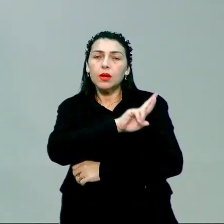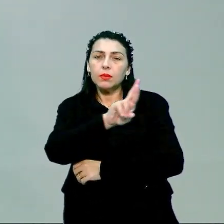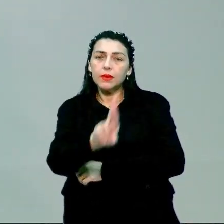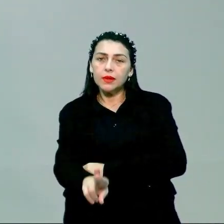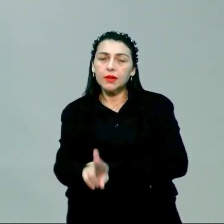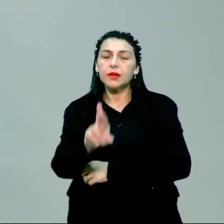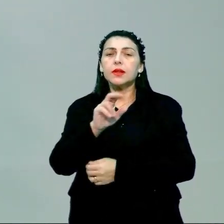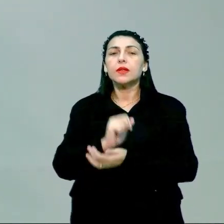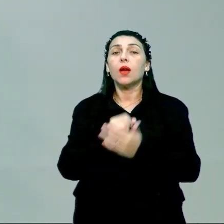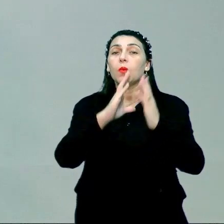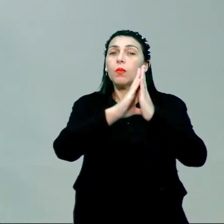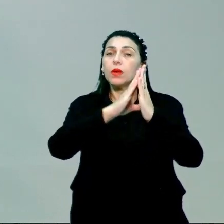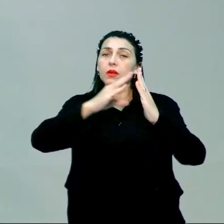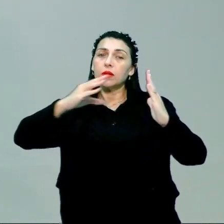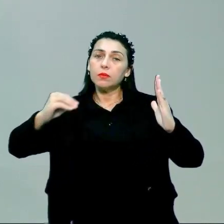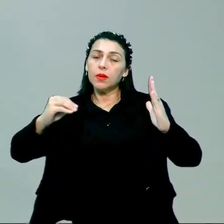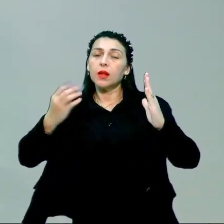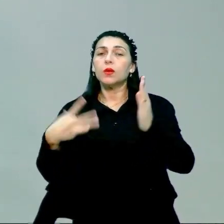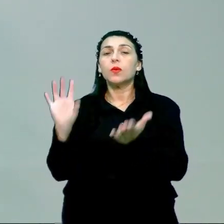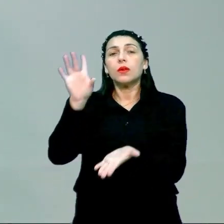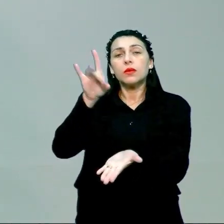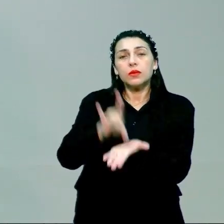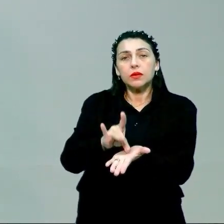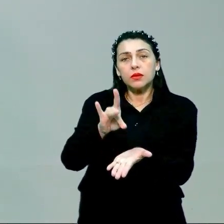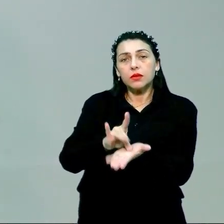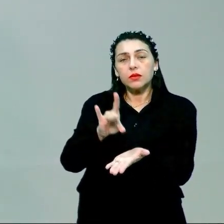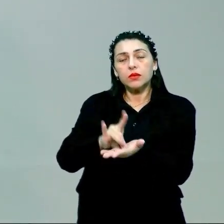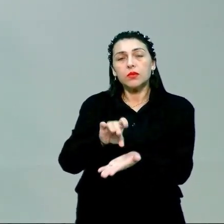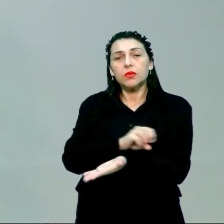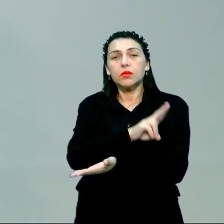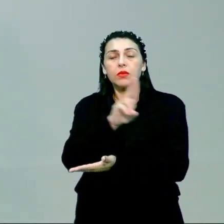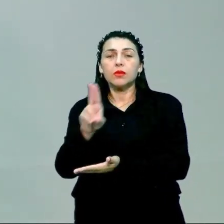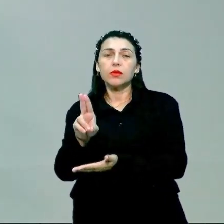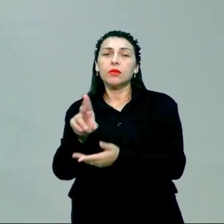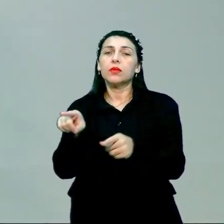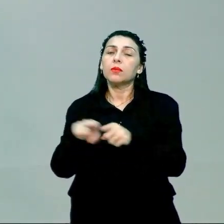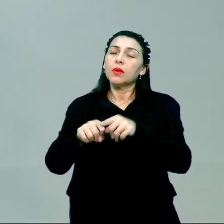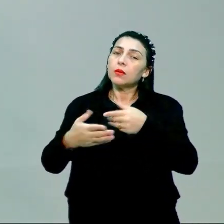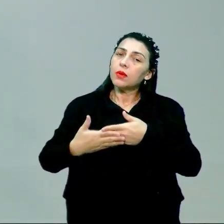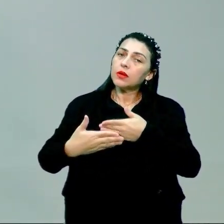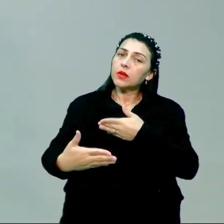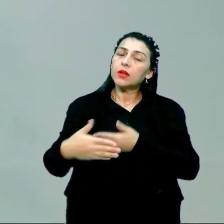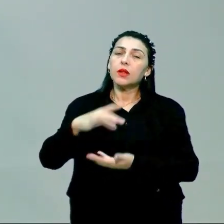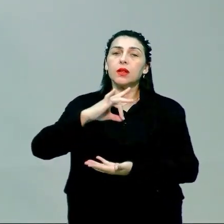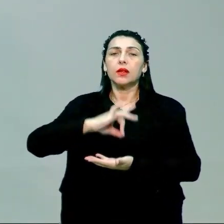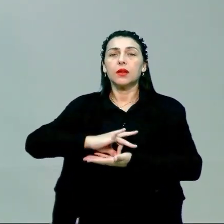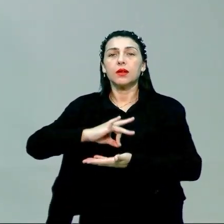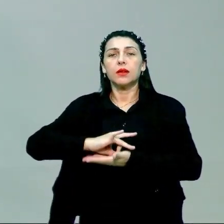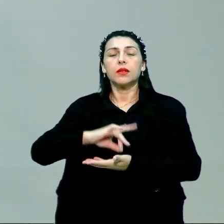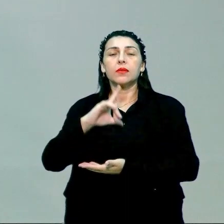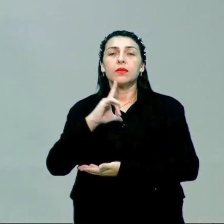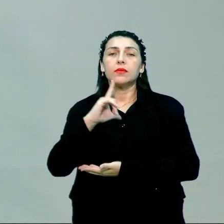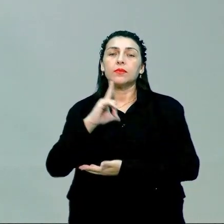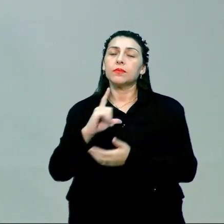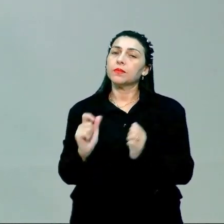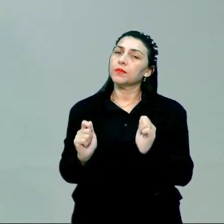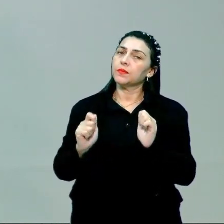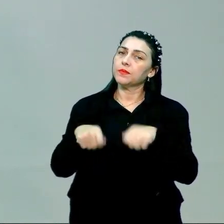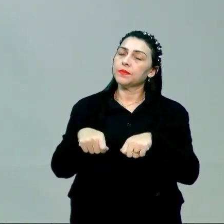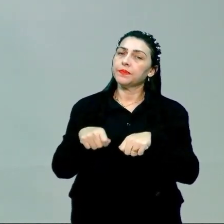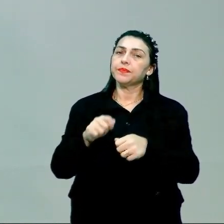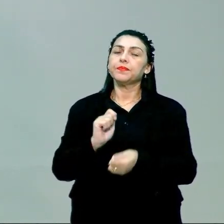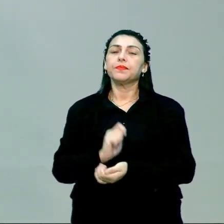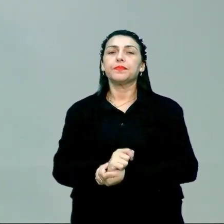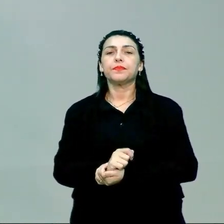quase que um espelho da realidade, ou partindo da realidade, tinha essa possibilidade